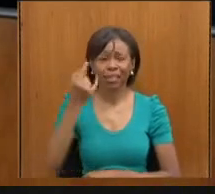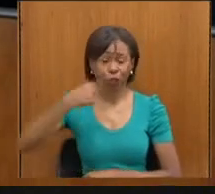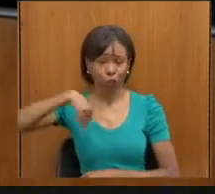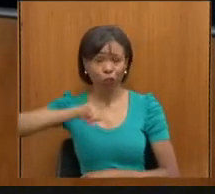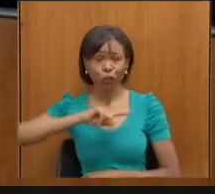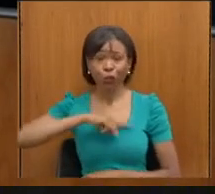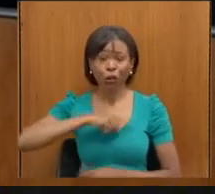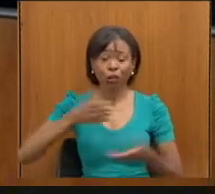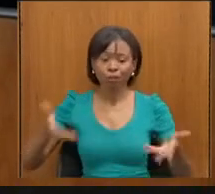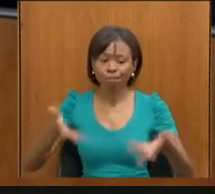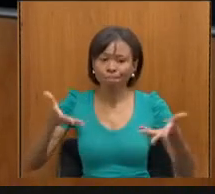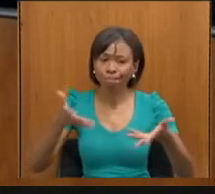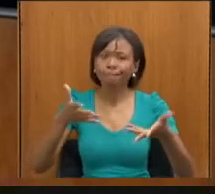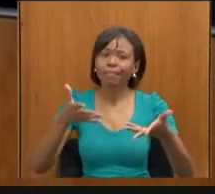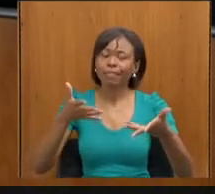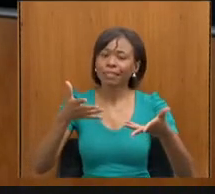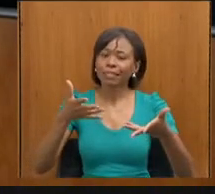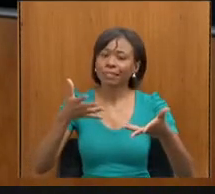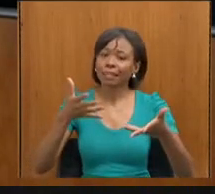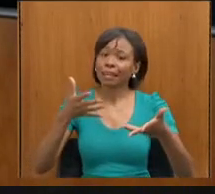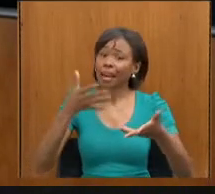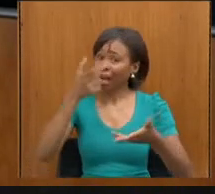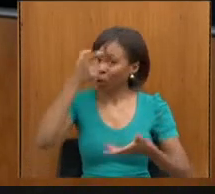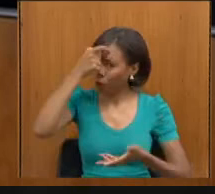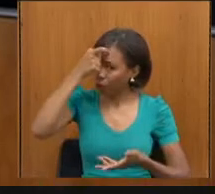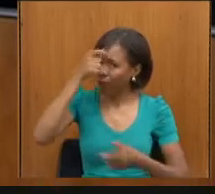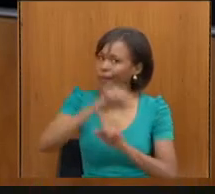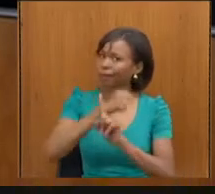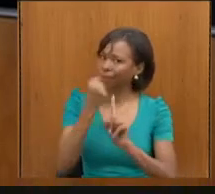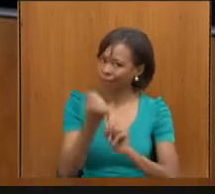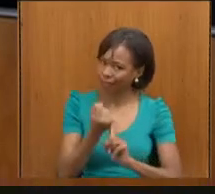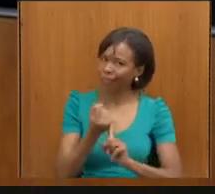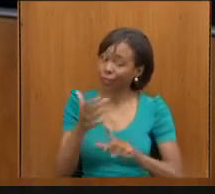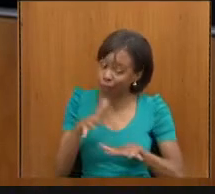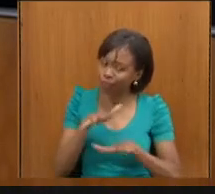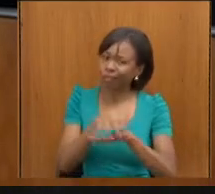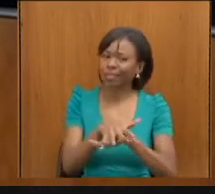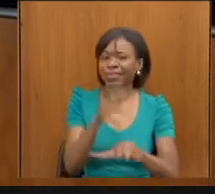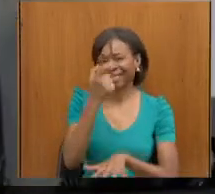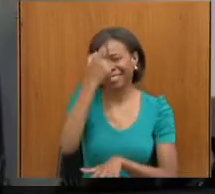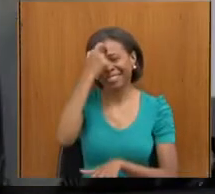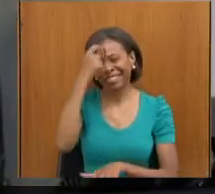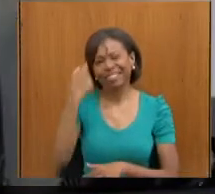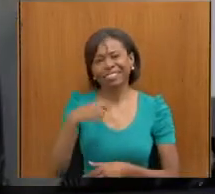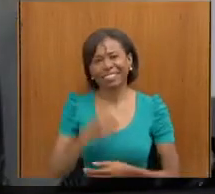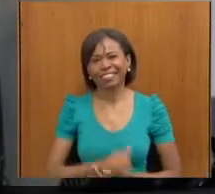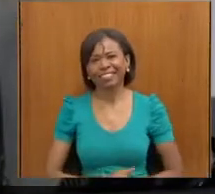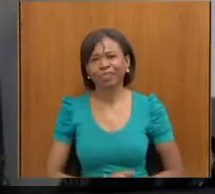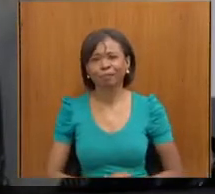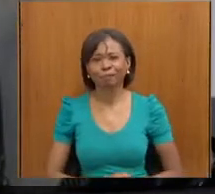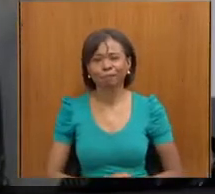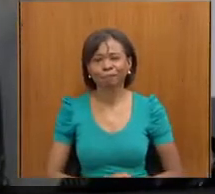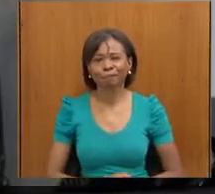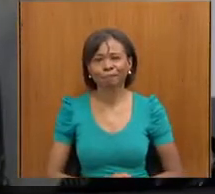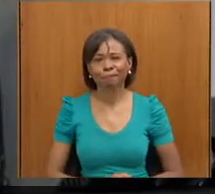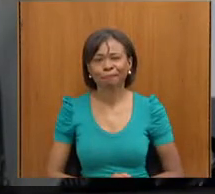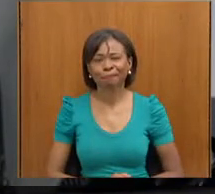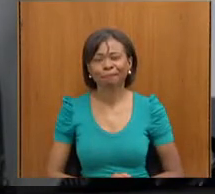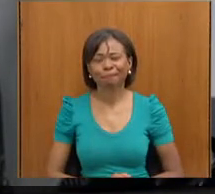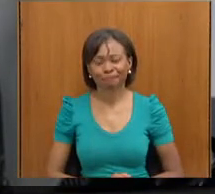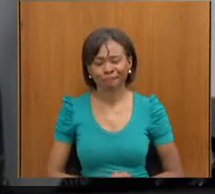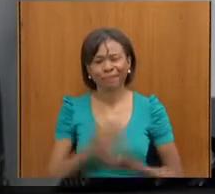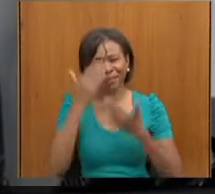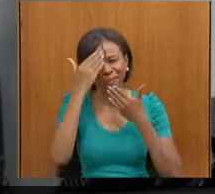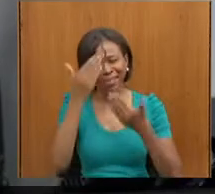conscientizar cada vez mais essa sociedade para a inclusão, então, a fala é sua, Marina. Obrigado